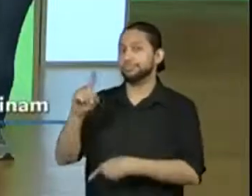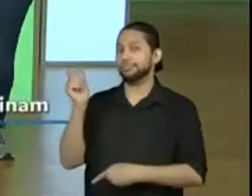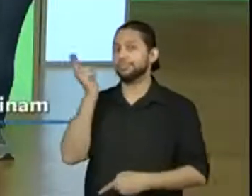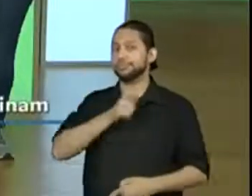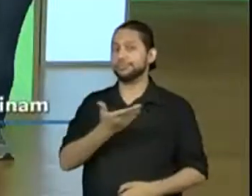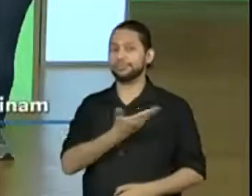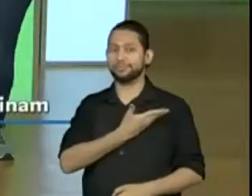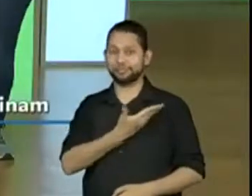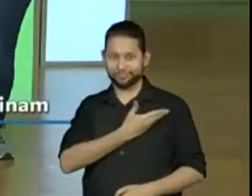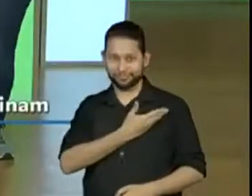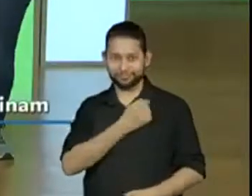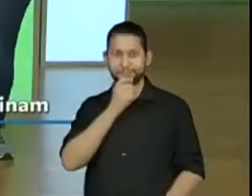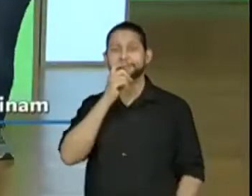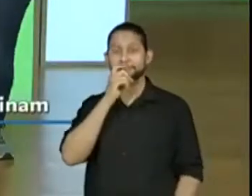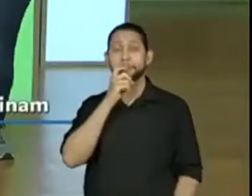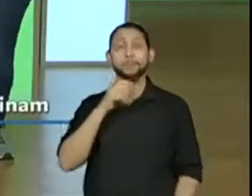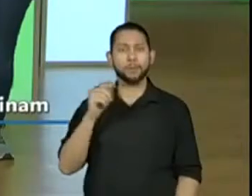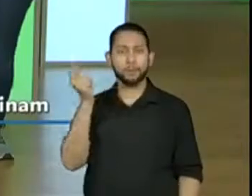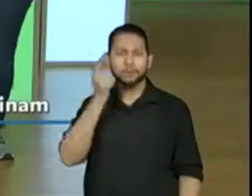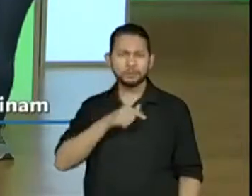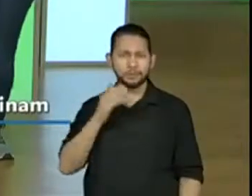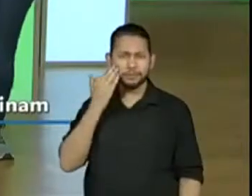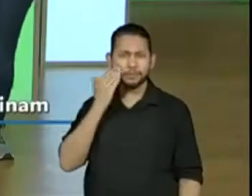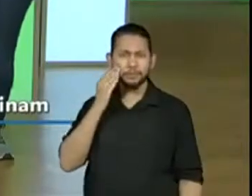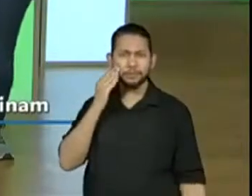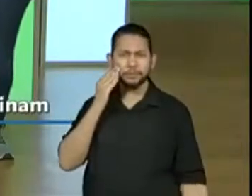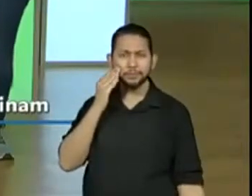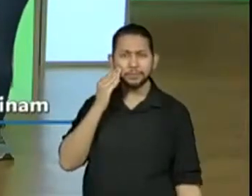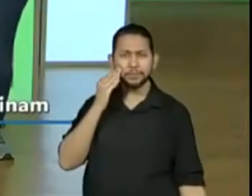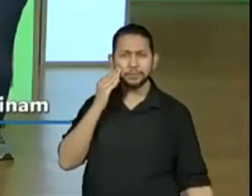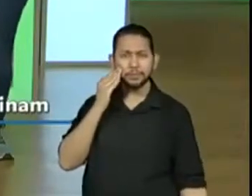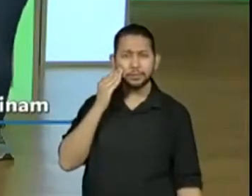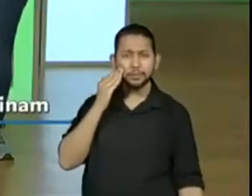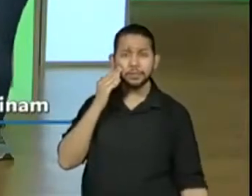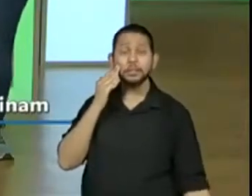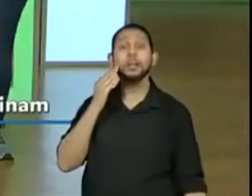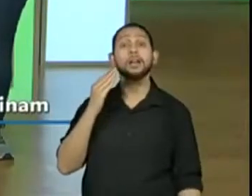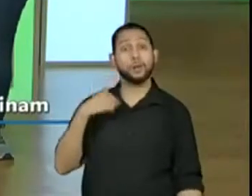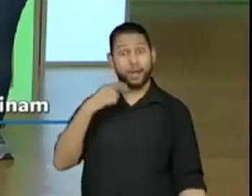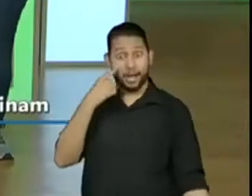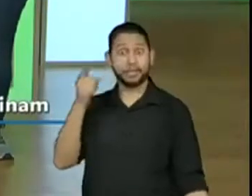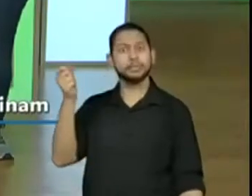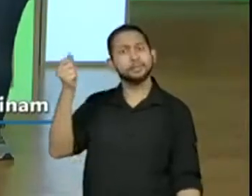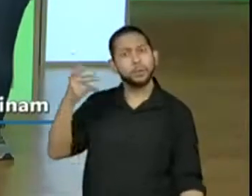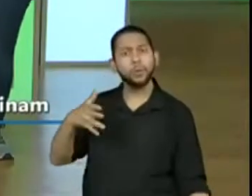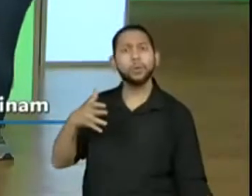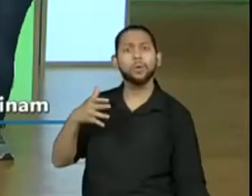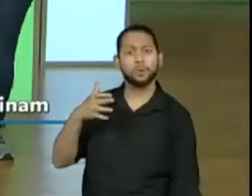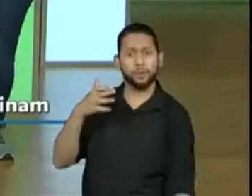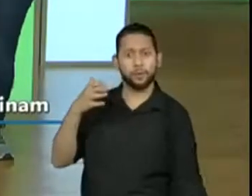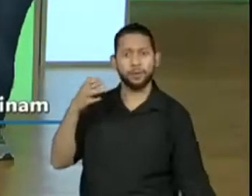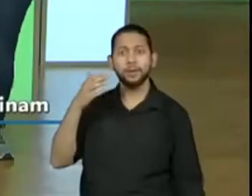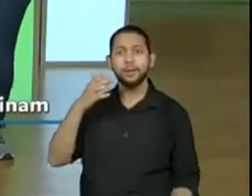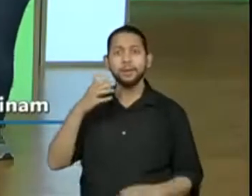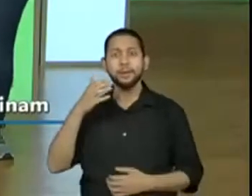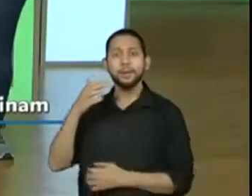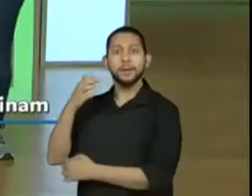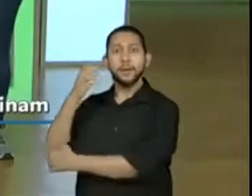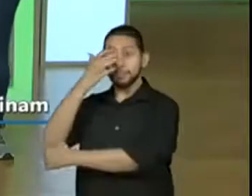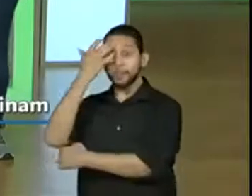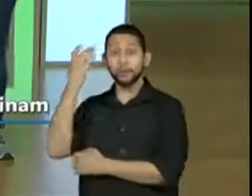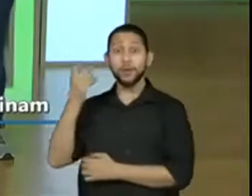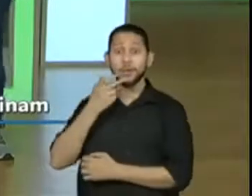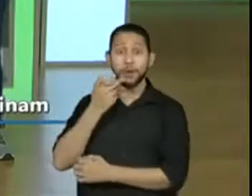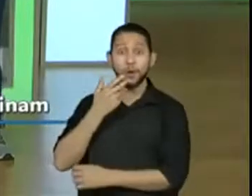e essa fábula, não ficou? Eu acho que ficou bem claro. Na verdade, a Lilian está dizendo que a pessoa que disse que o rei era